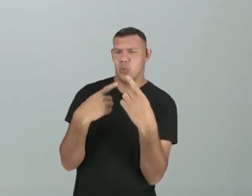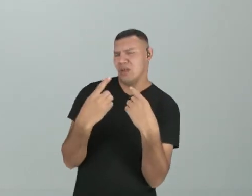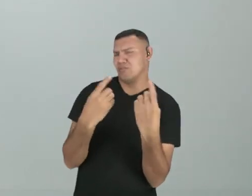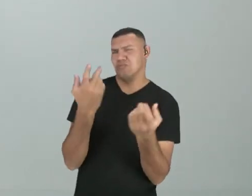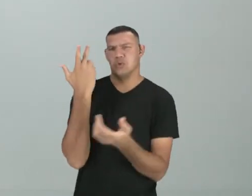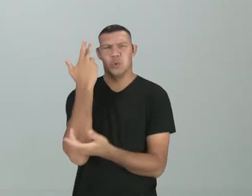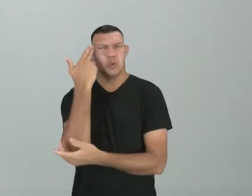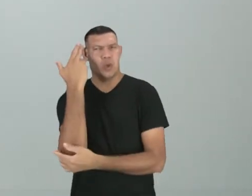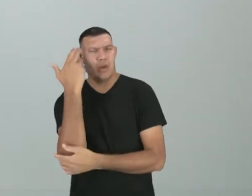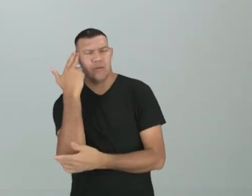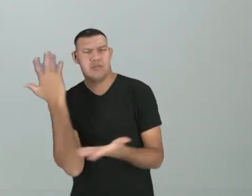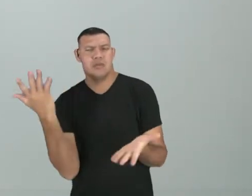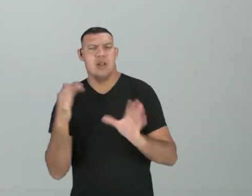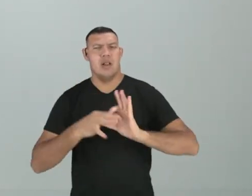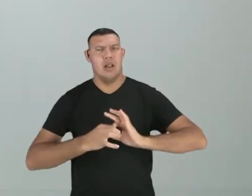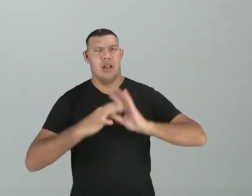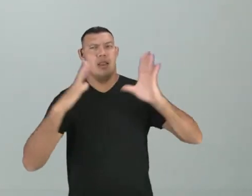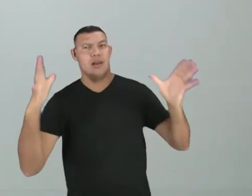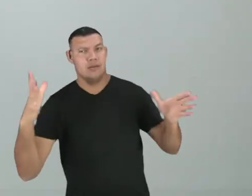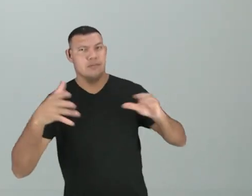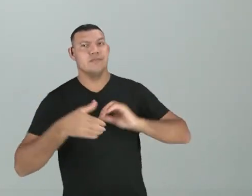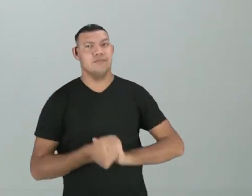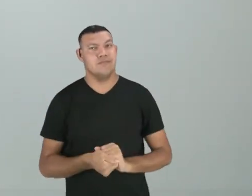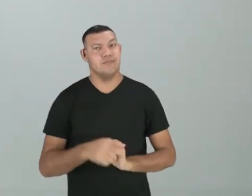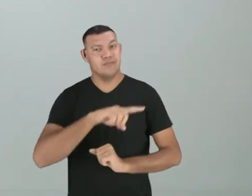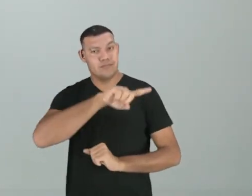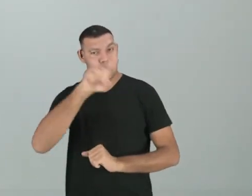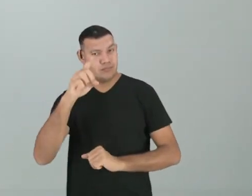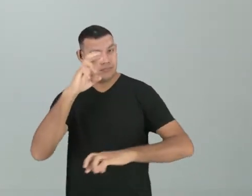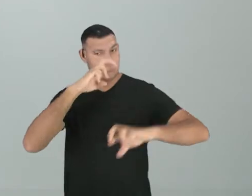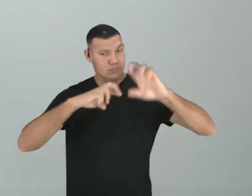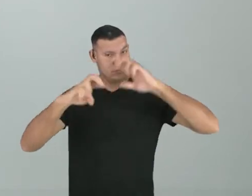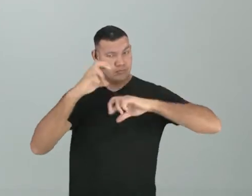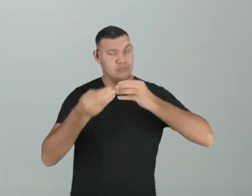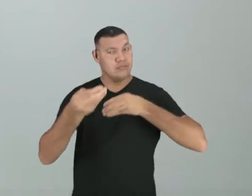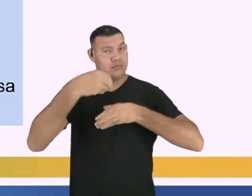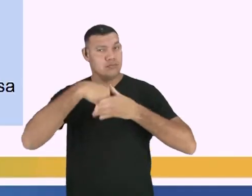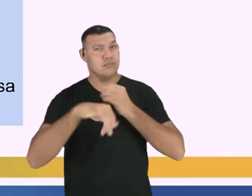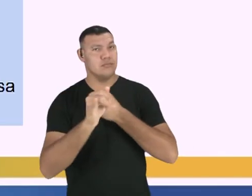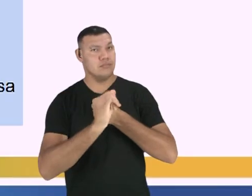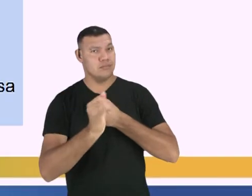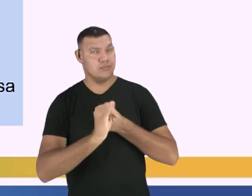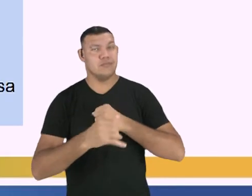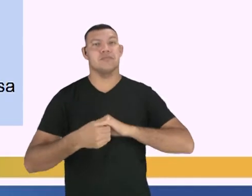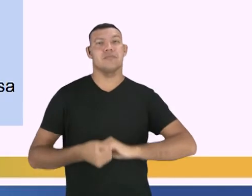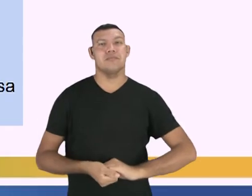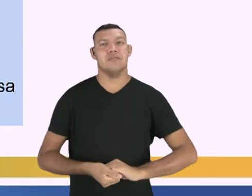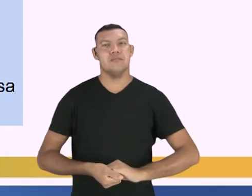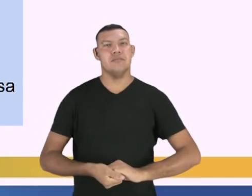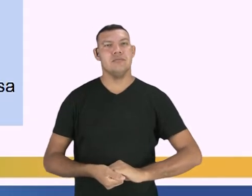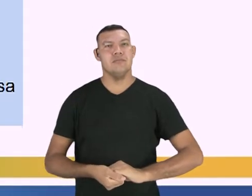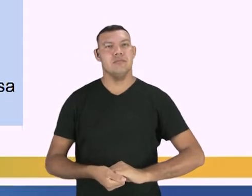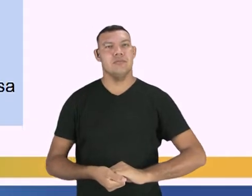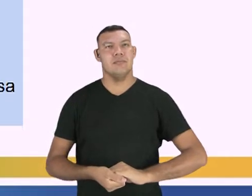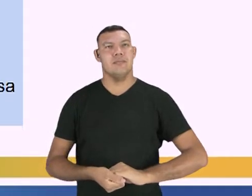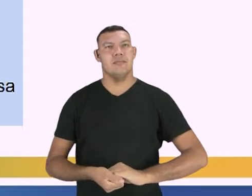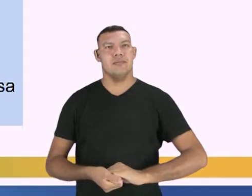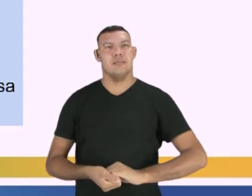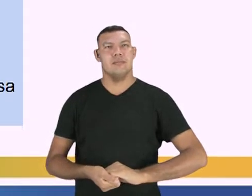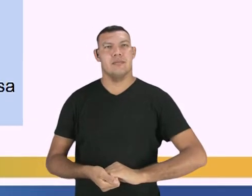espontâneo? Então, vocês vão observar isso também na crônica de vocês. Vamos aqui continuar.